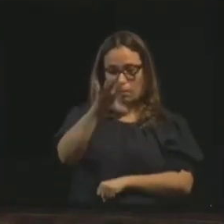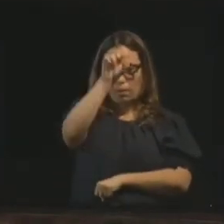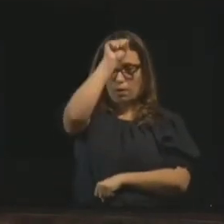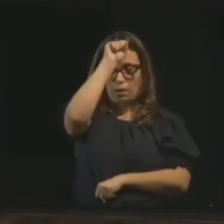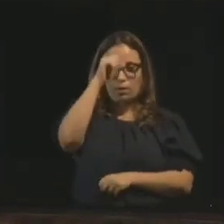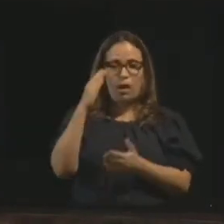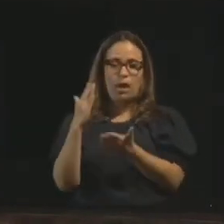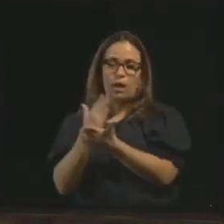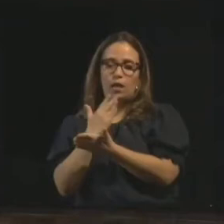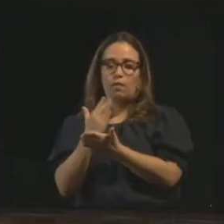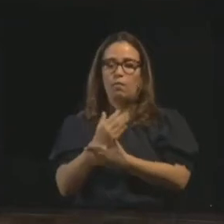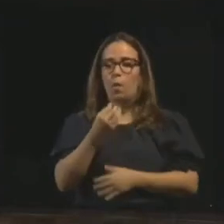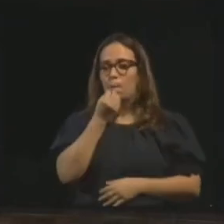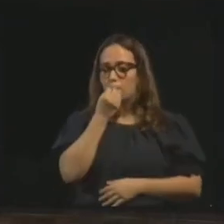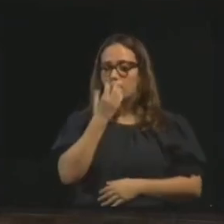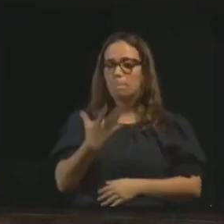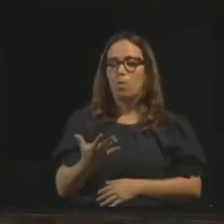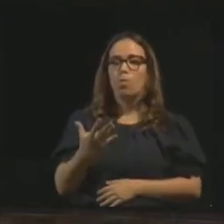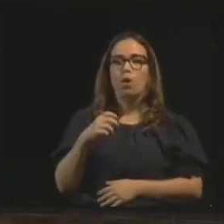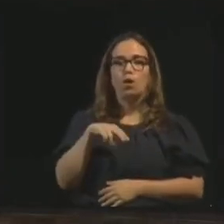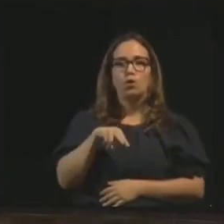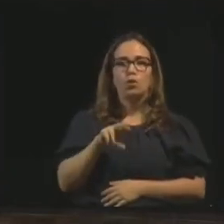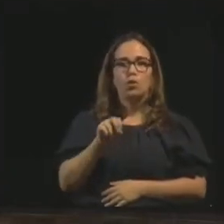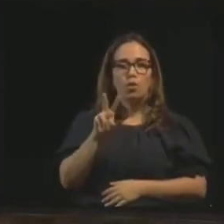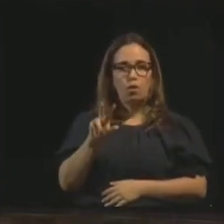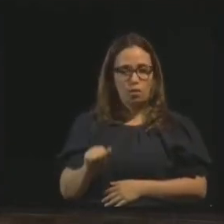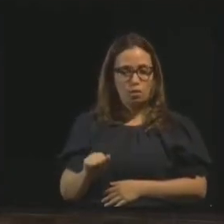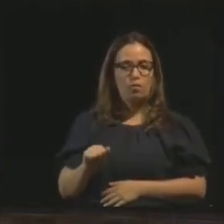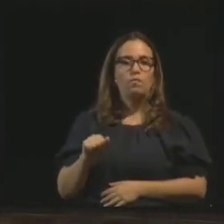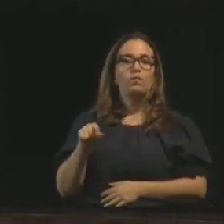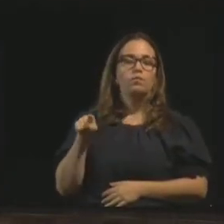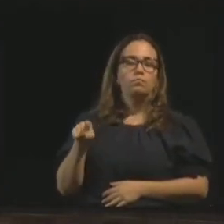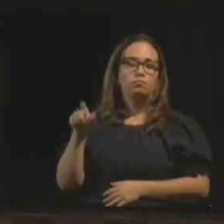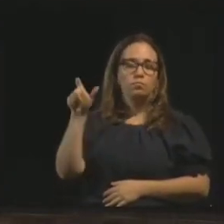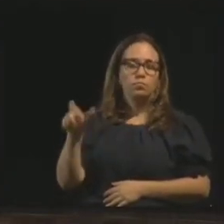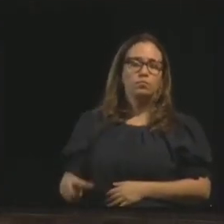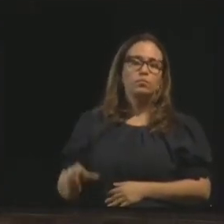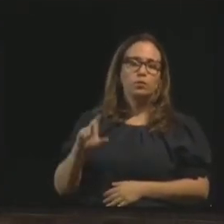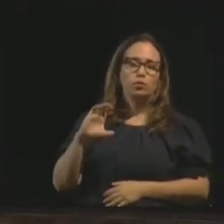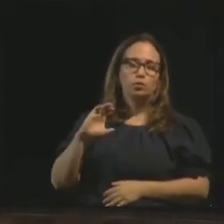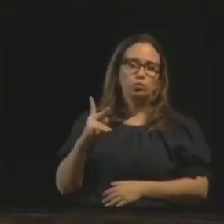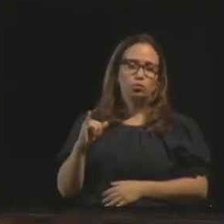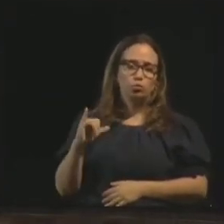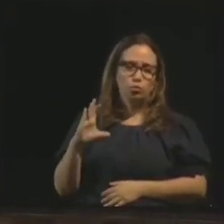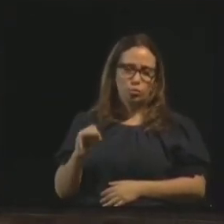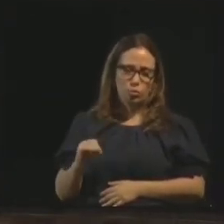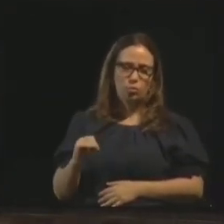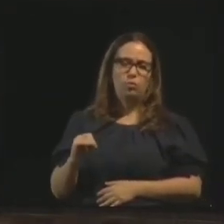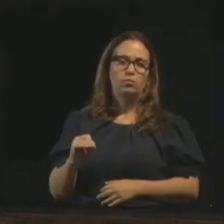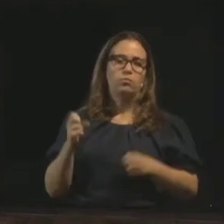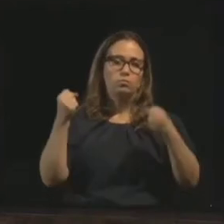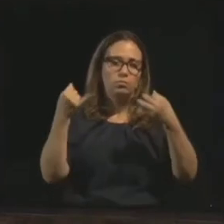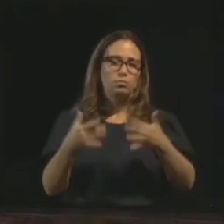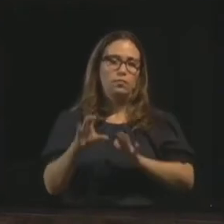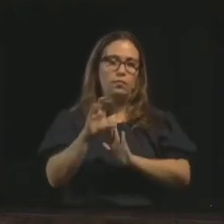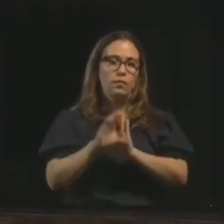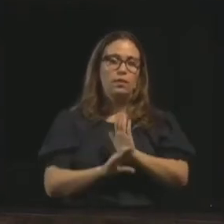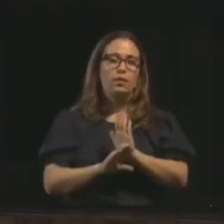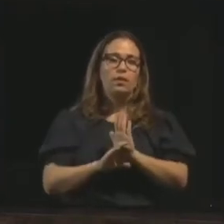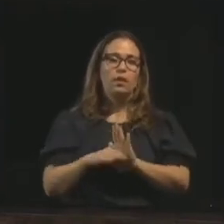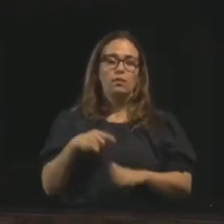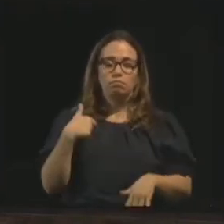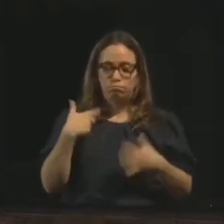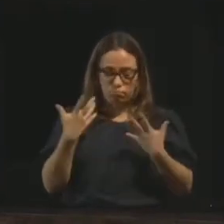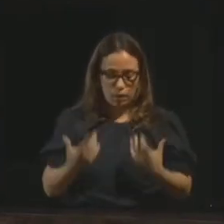livro Boa Nova, o Espírito Nuberto de Campos, por Chico Xavier, vai trazer aquele belíssimo capítulo da negação de